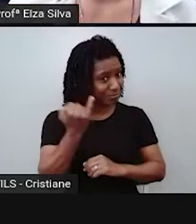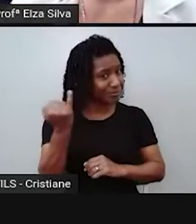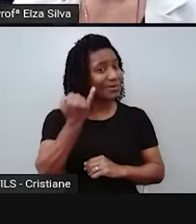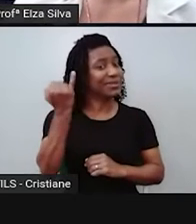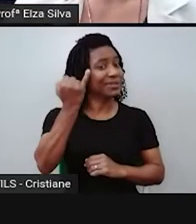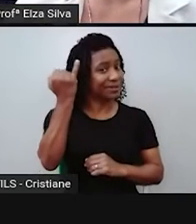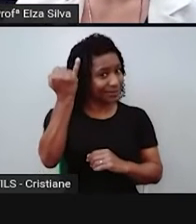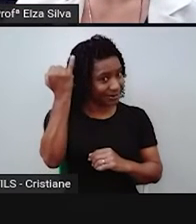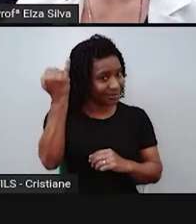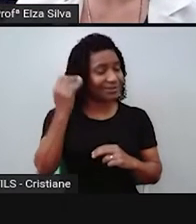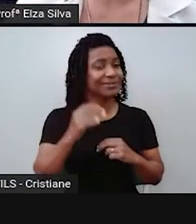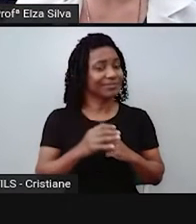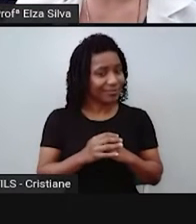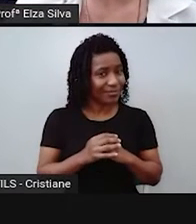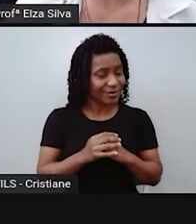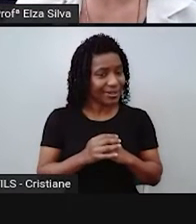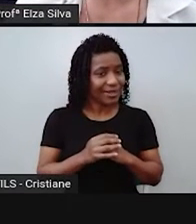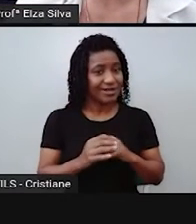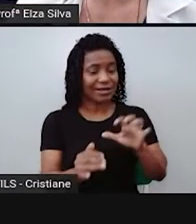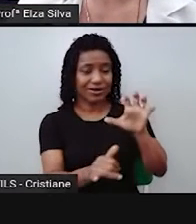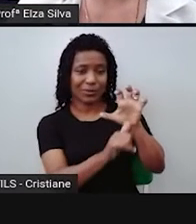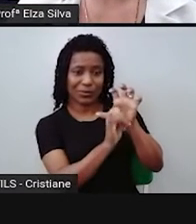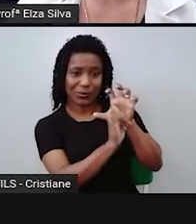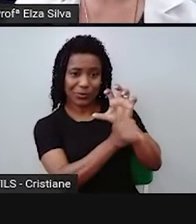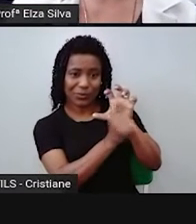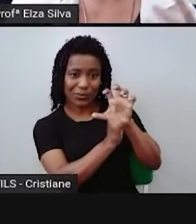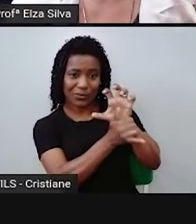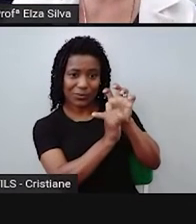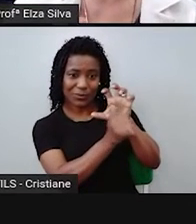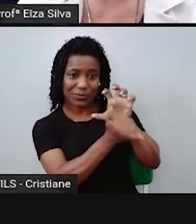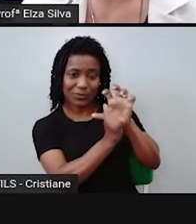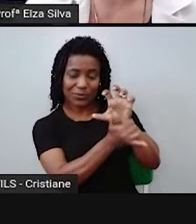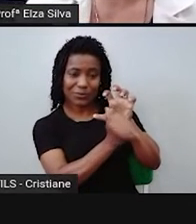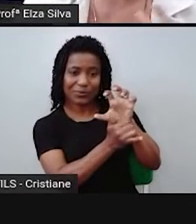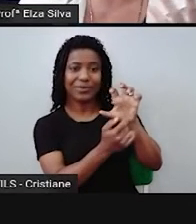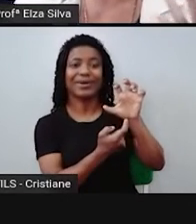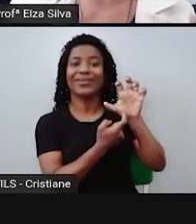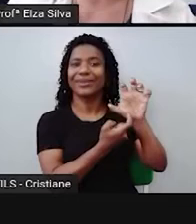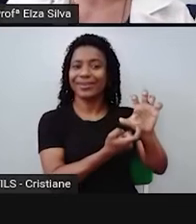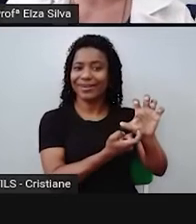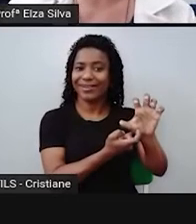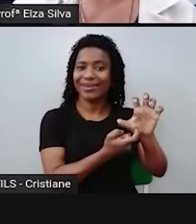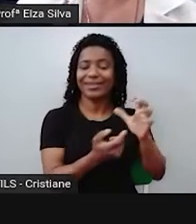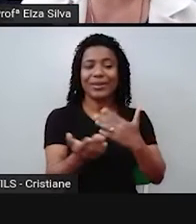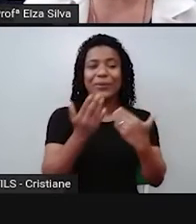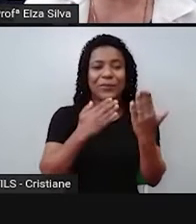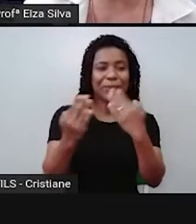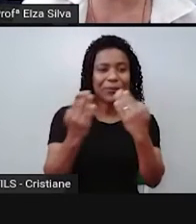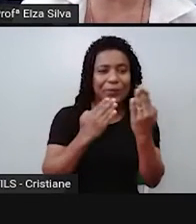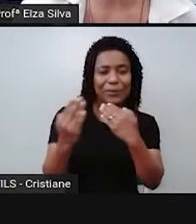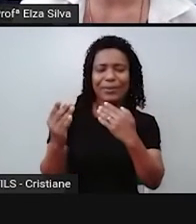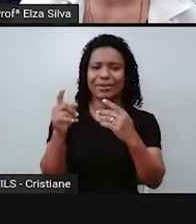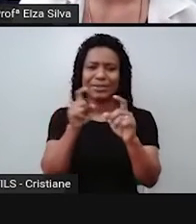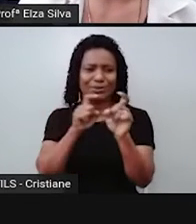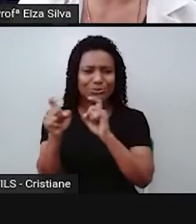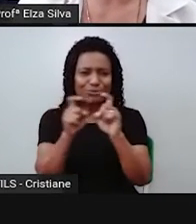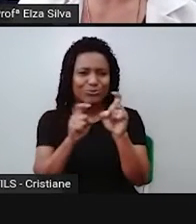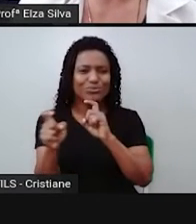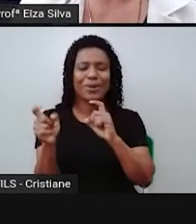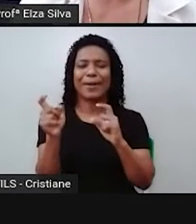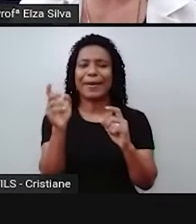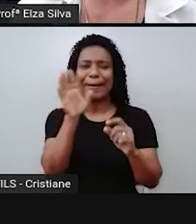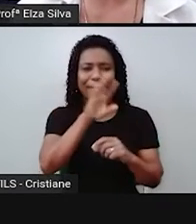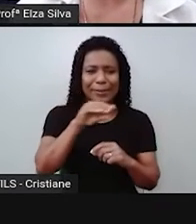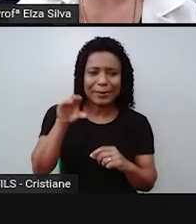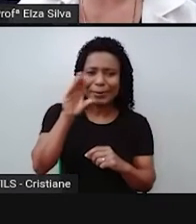foi um gênero que surgiu da oralidade, ou seja, da conversa, do bate-papo, da experiência. E